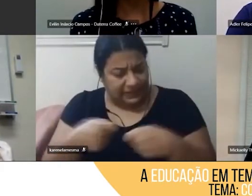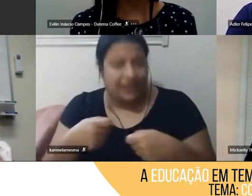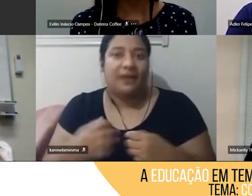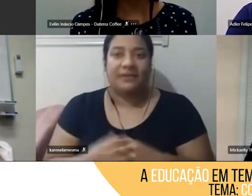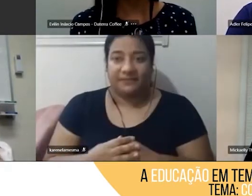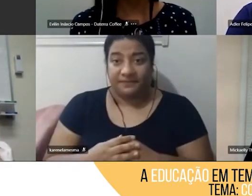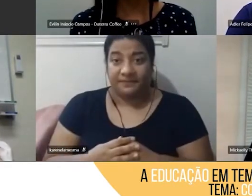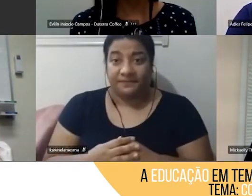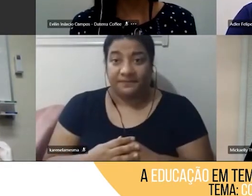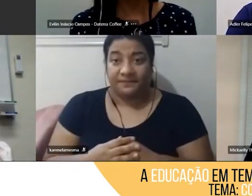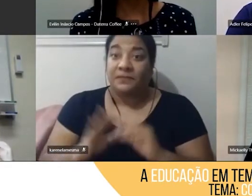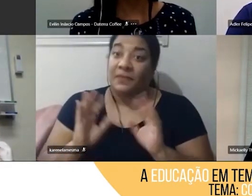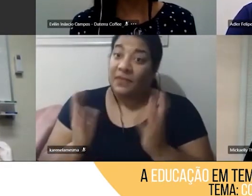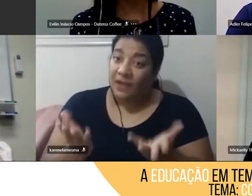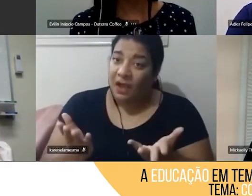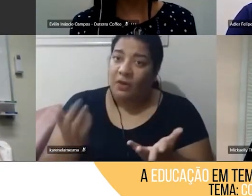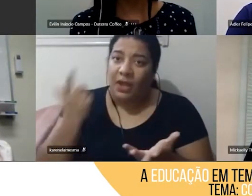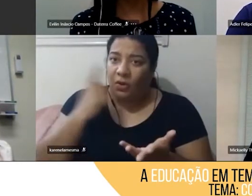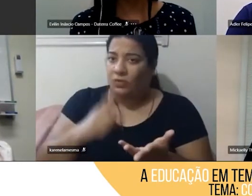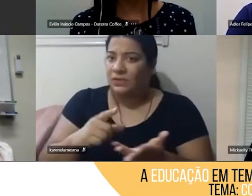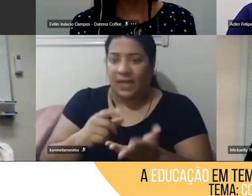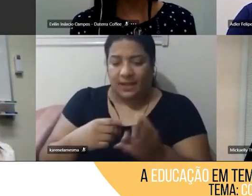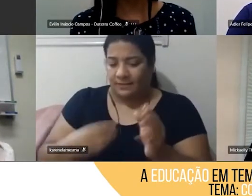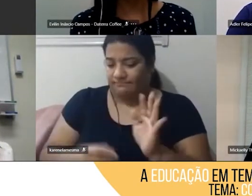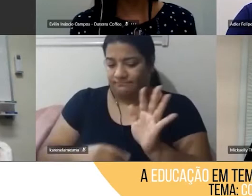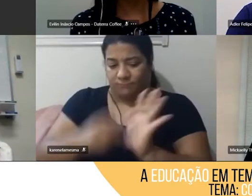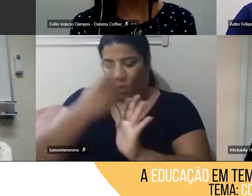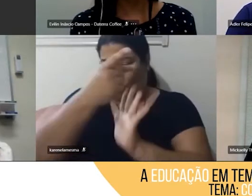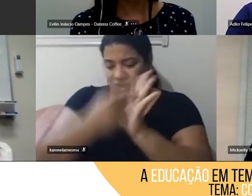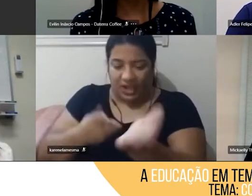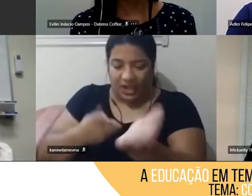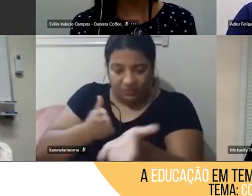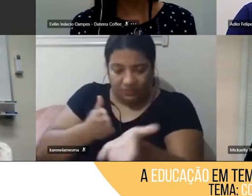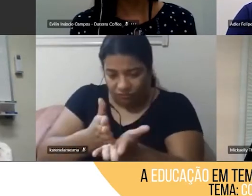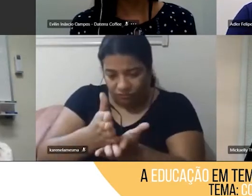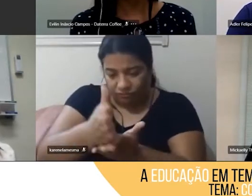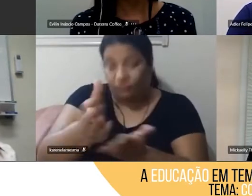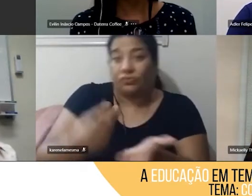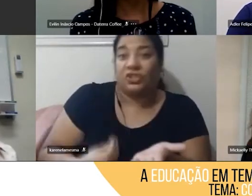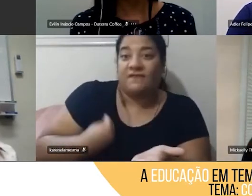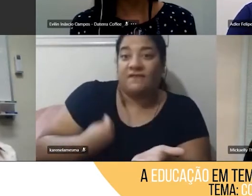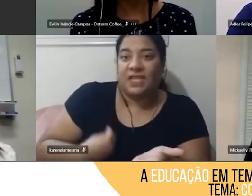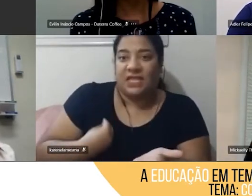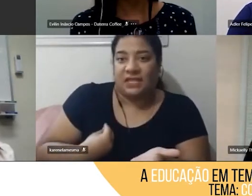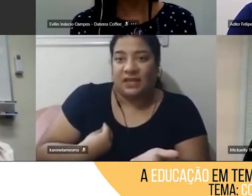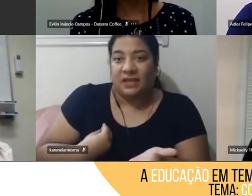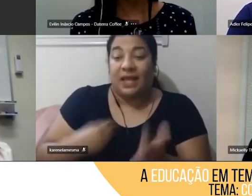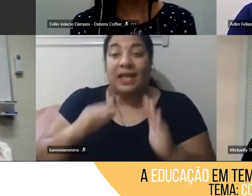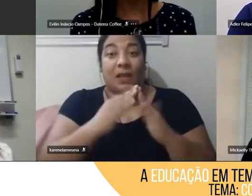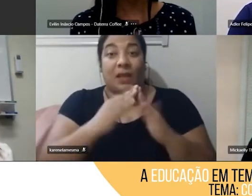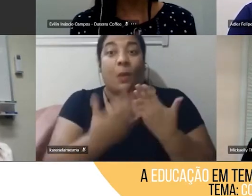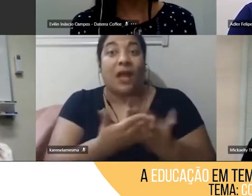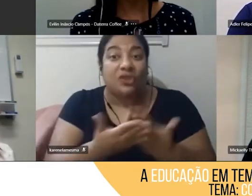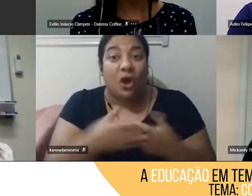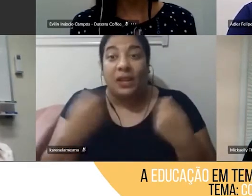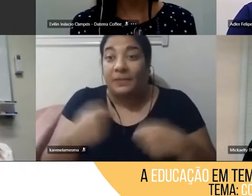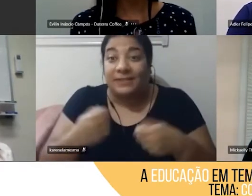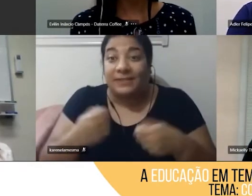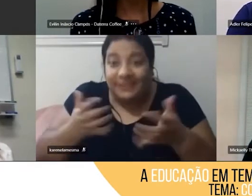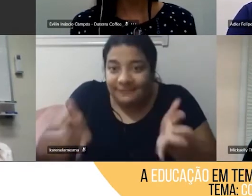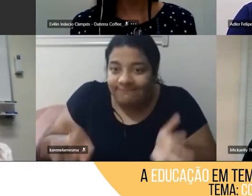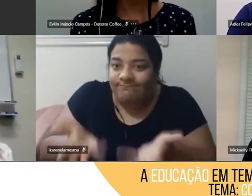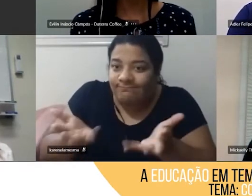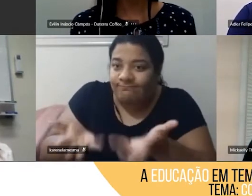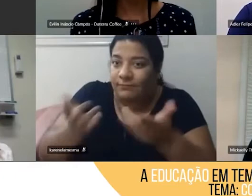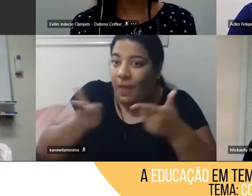construir seu projeto de vida. A escola, ela precisa provocar essa construção de projeto